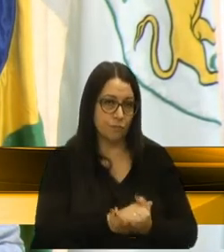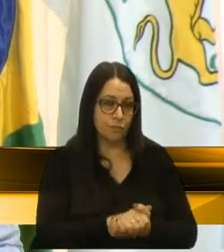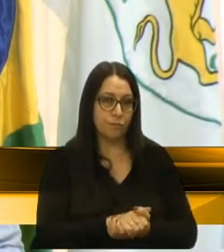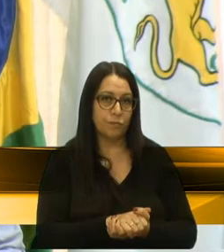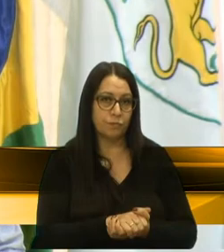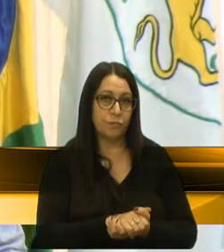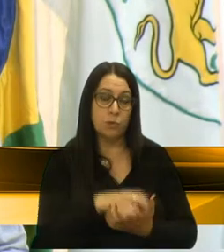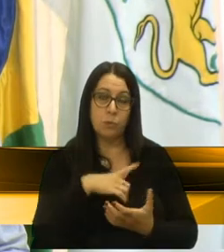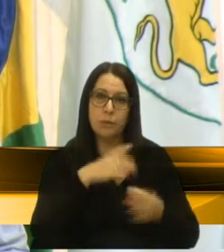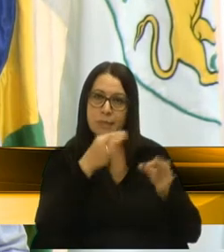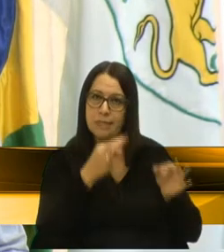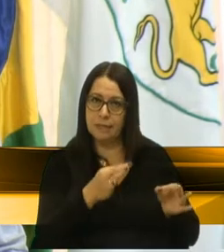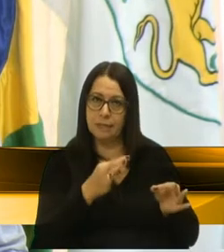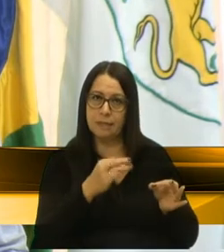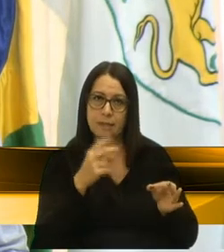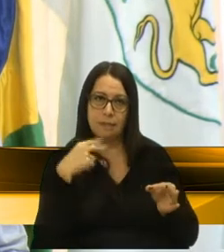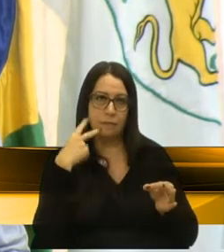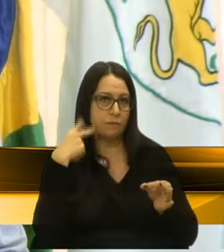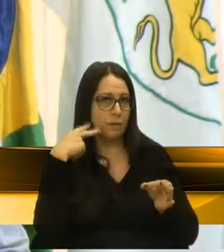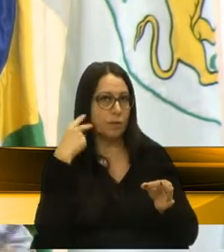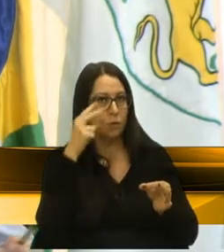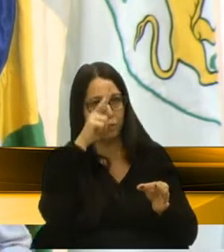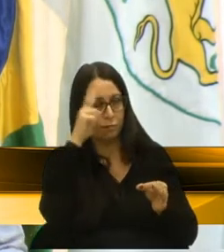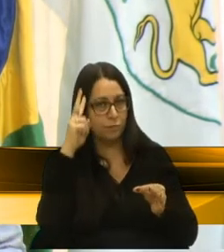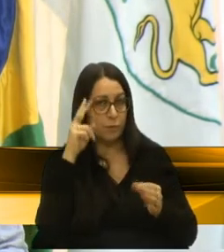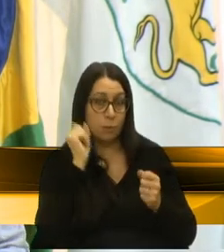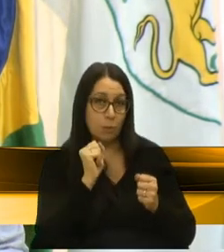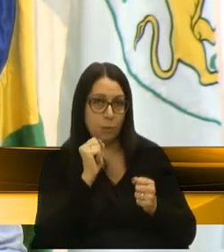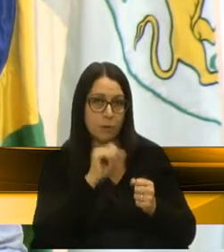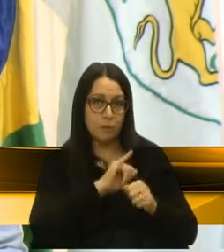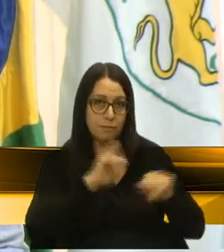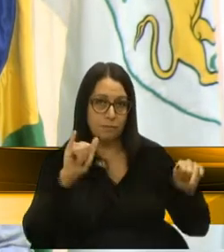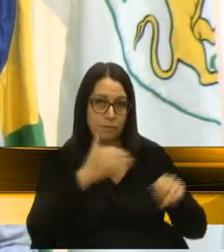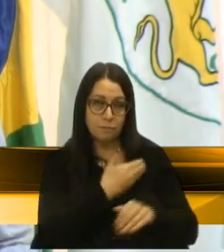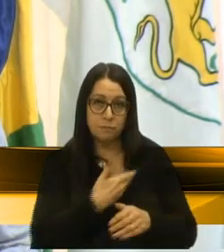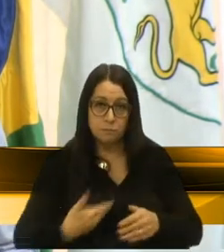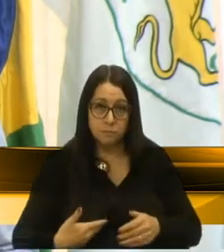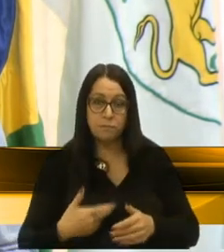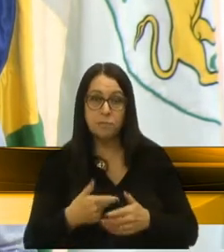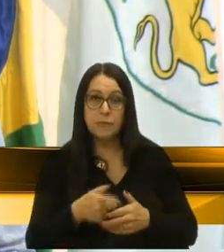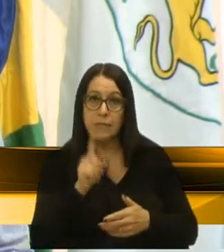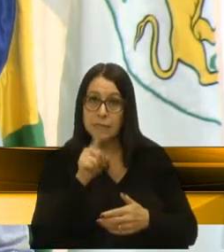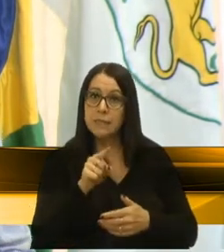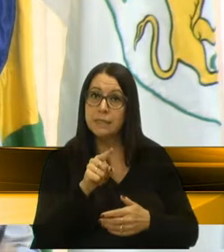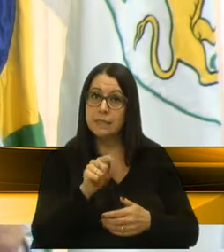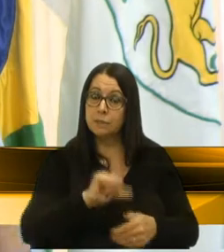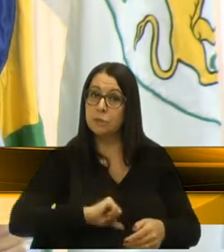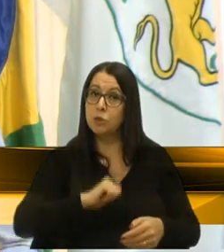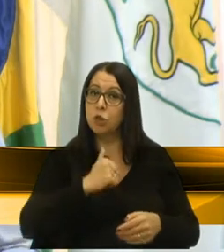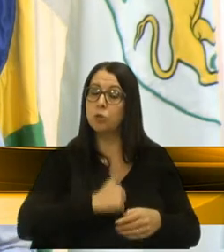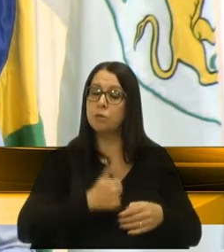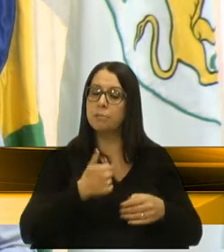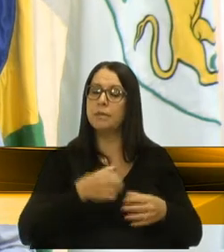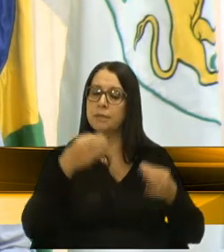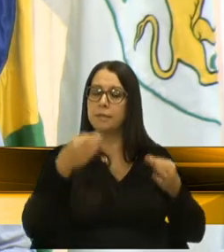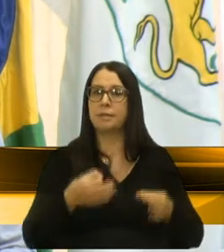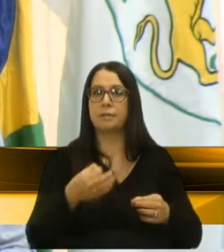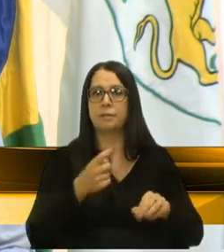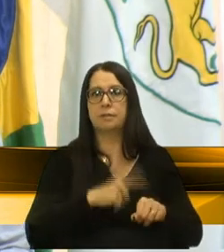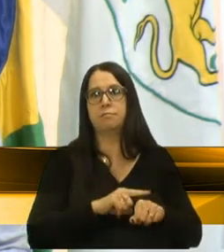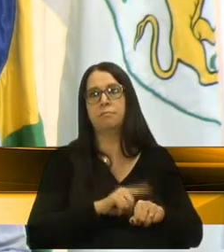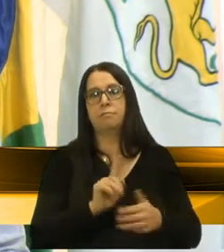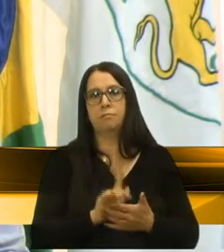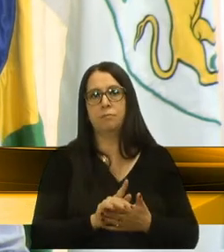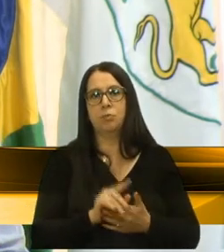Eu tenho certeza, vereador Velocino Eze, e se o senhor puder levar isso para o governo, que essa é uma das atitudes mais sensatas até esse momento